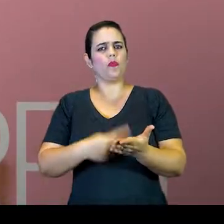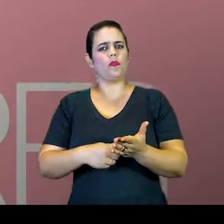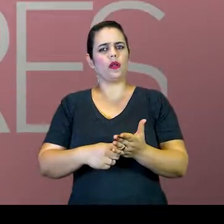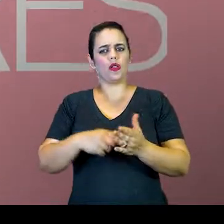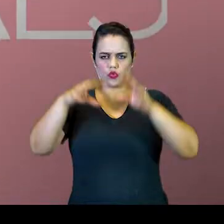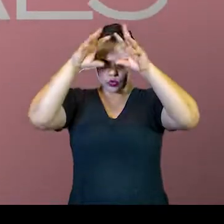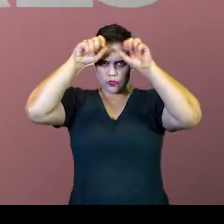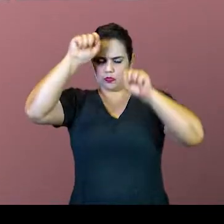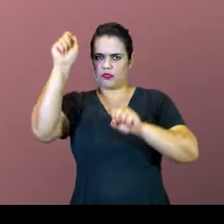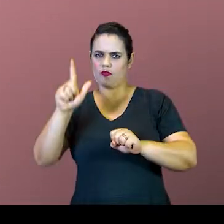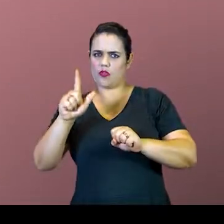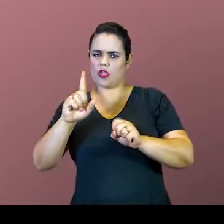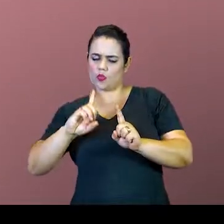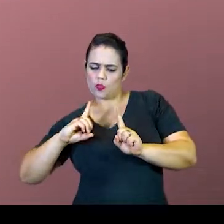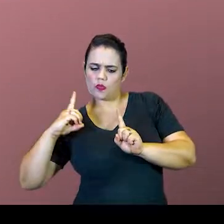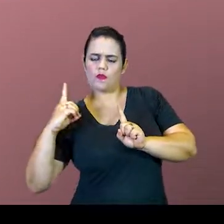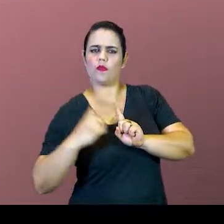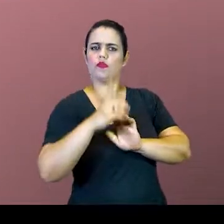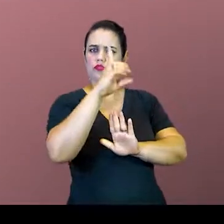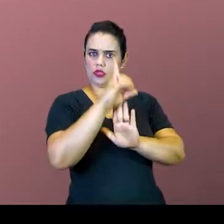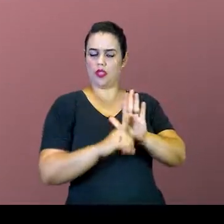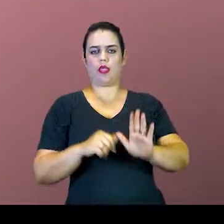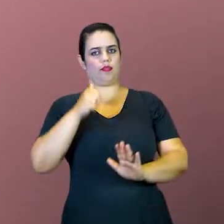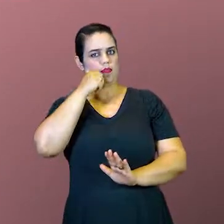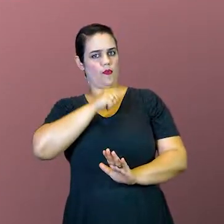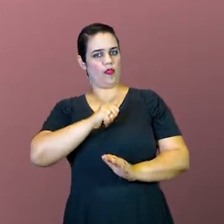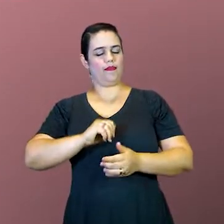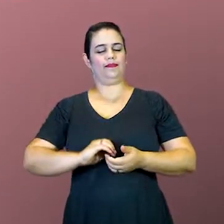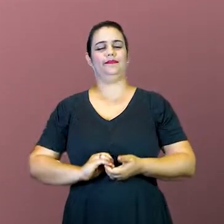Sul em defesa dos direitos das mulheres.